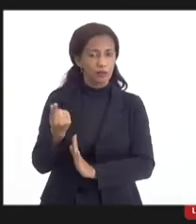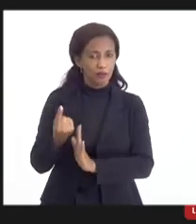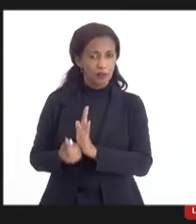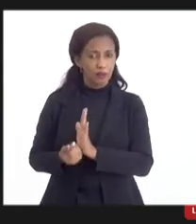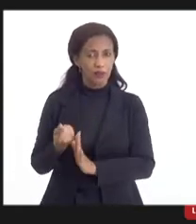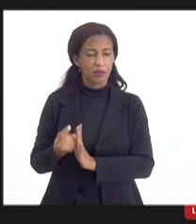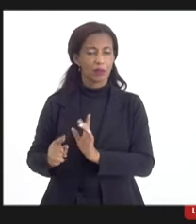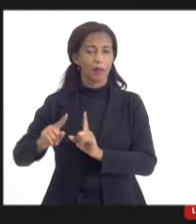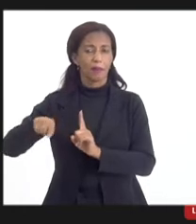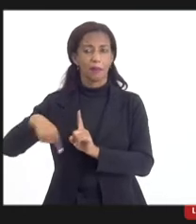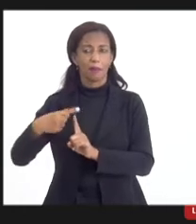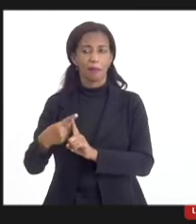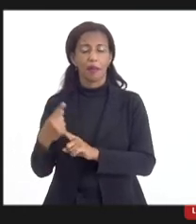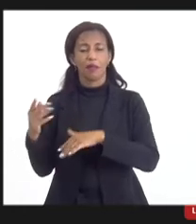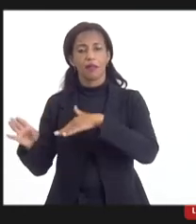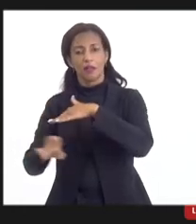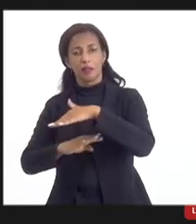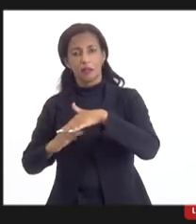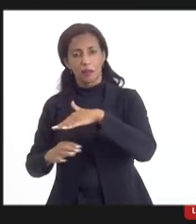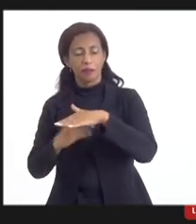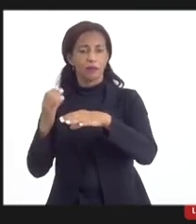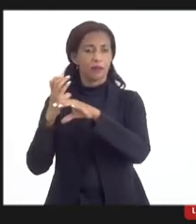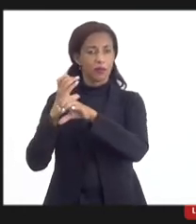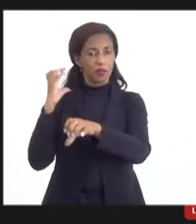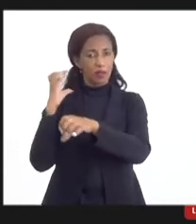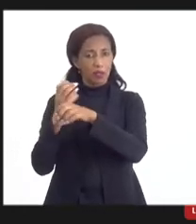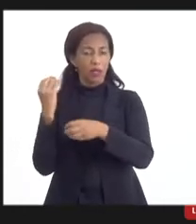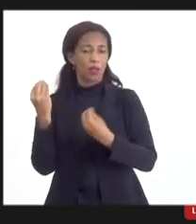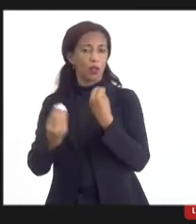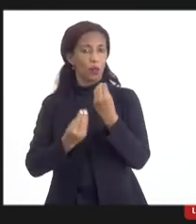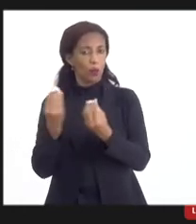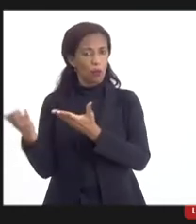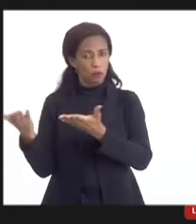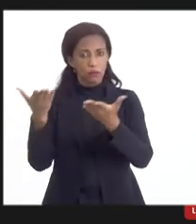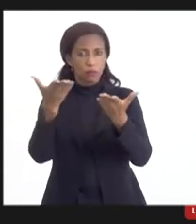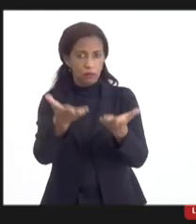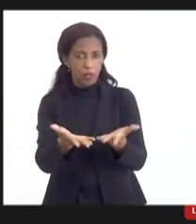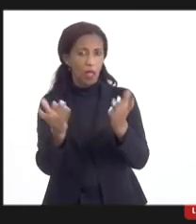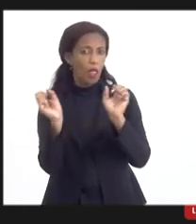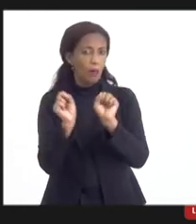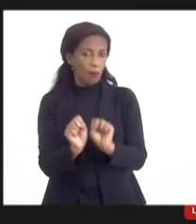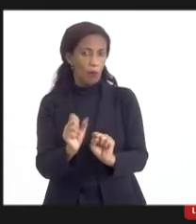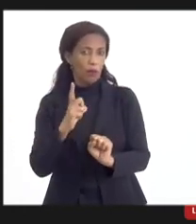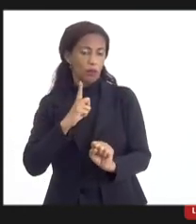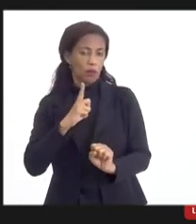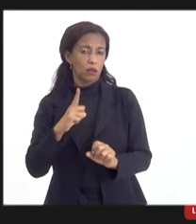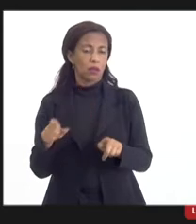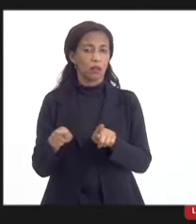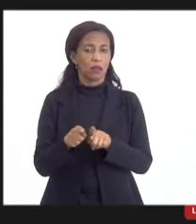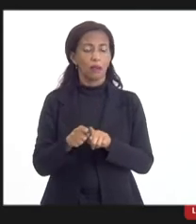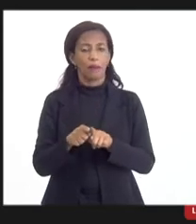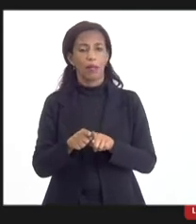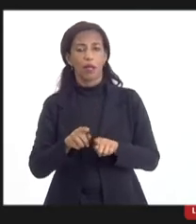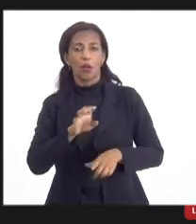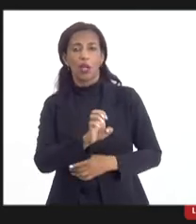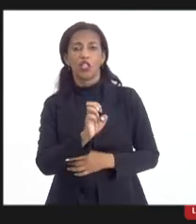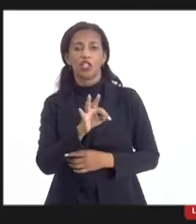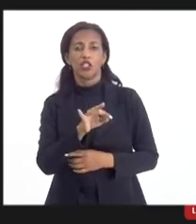em mais empresas de engenharia e, como você colocou, que podem vir também como startups.